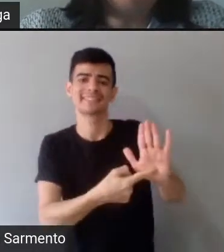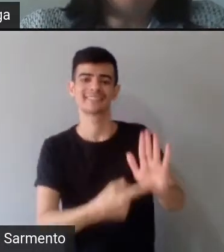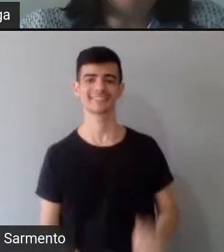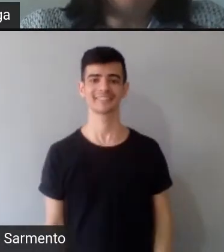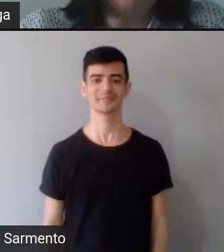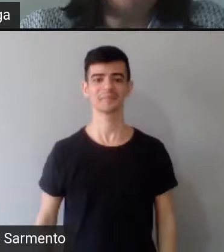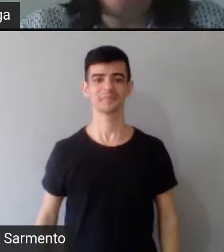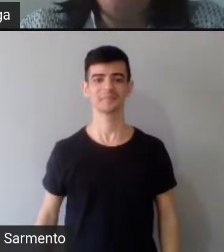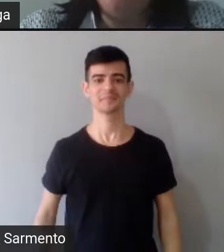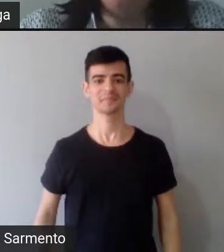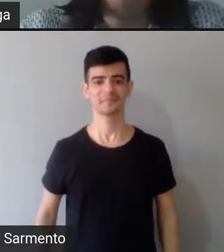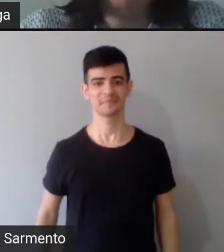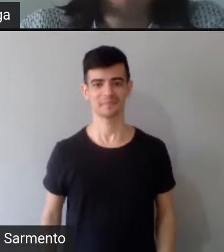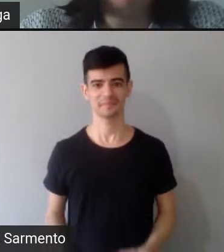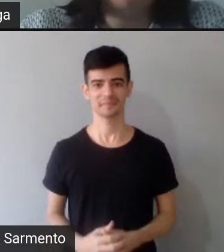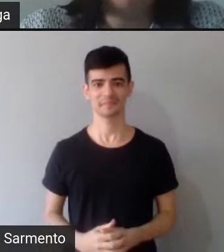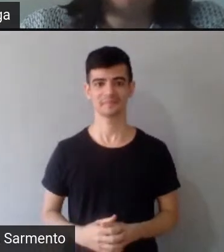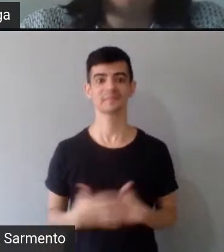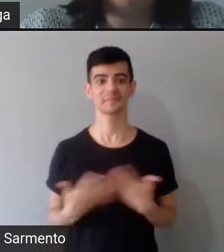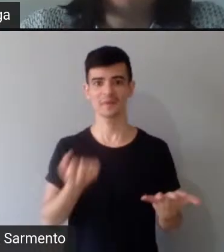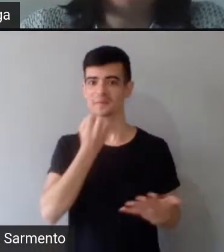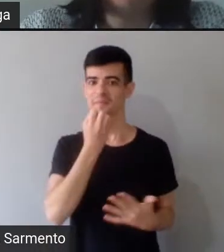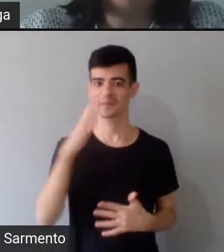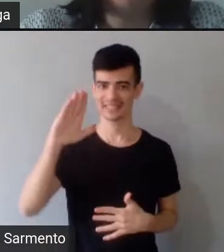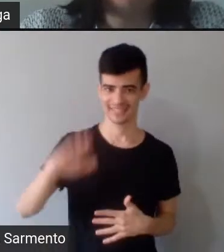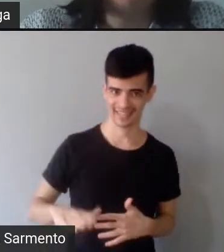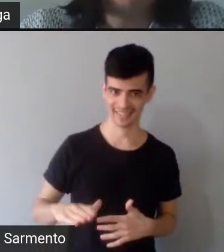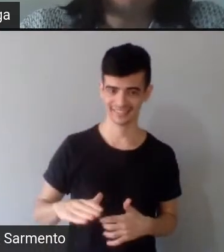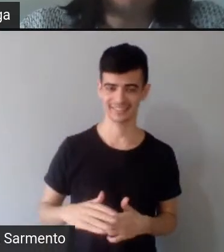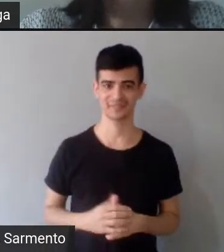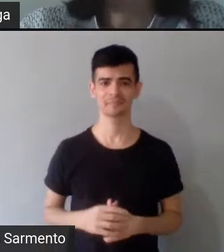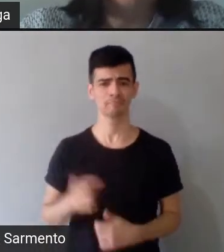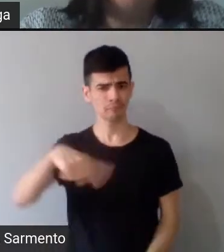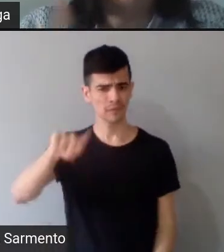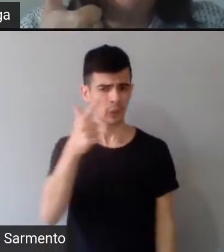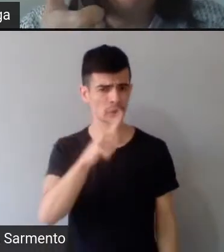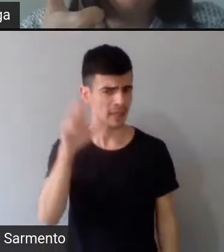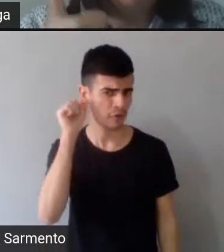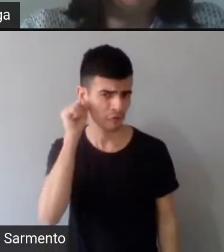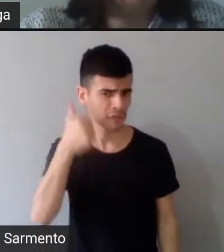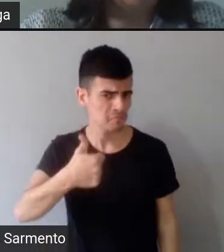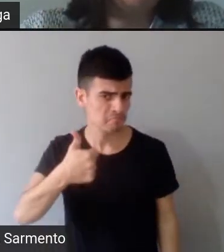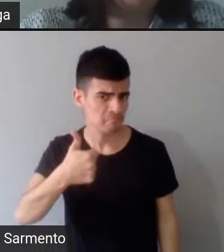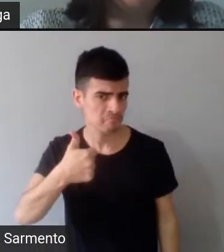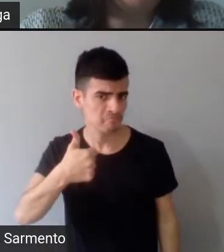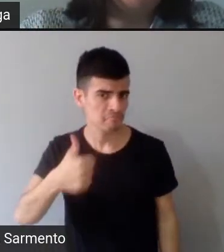É, boa tarde a todos, vocês me ouvem bem, né? Sim.